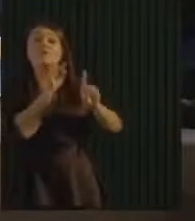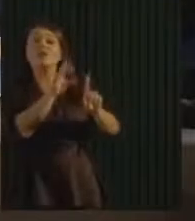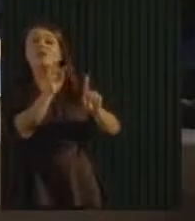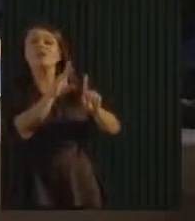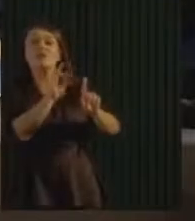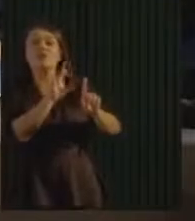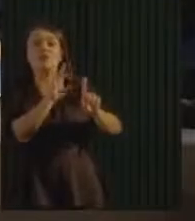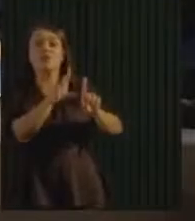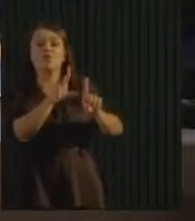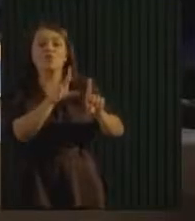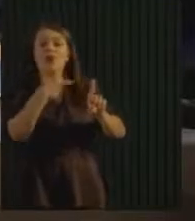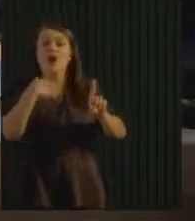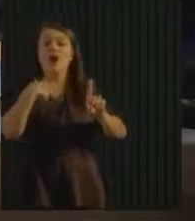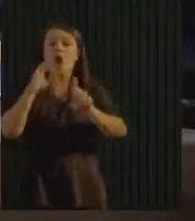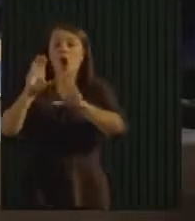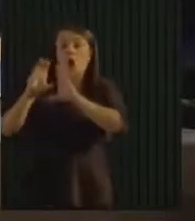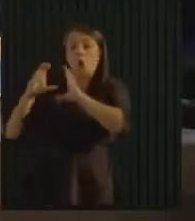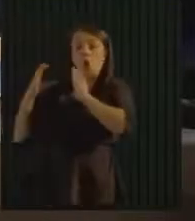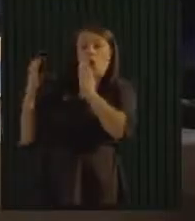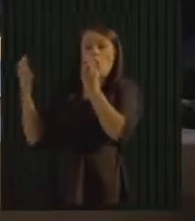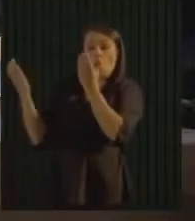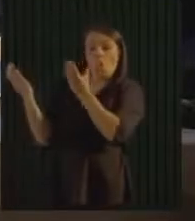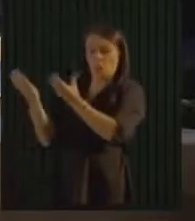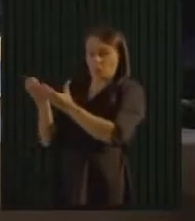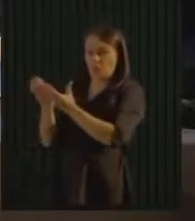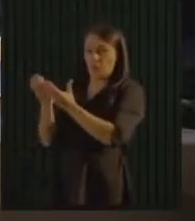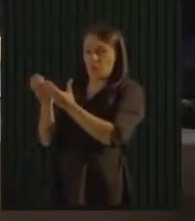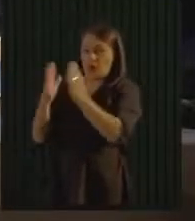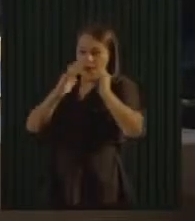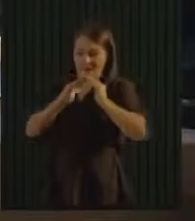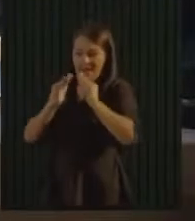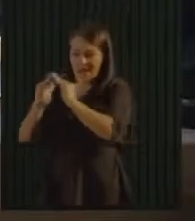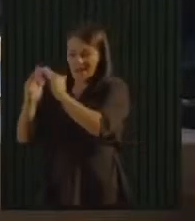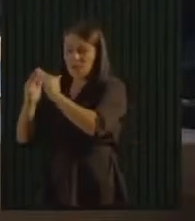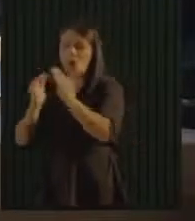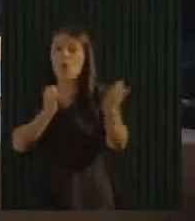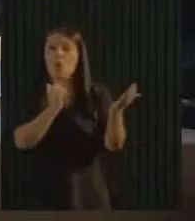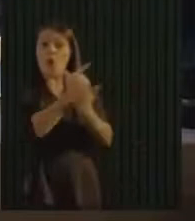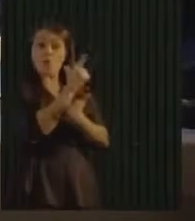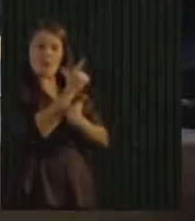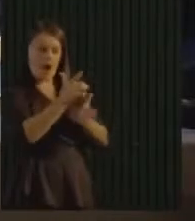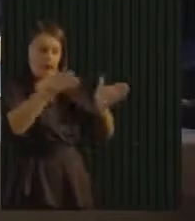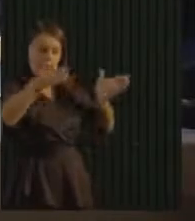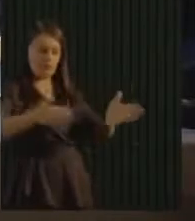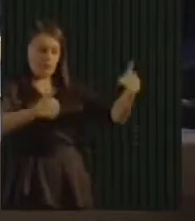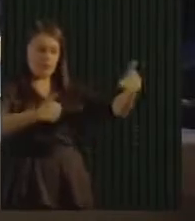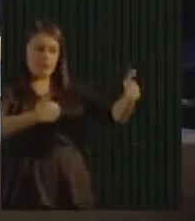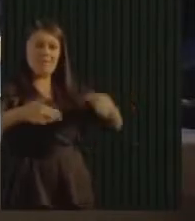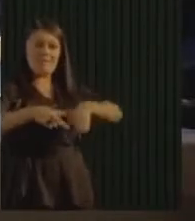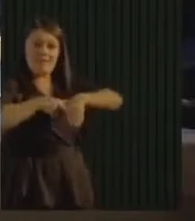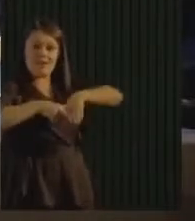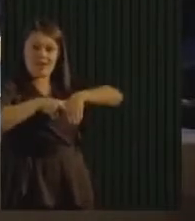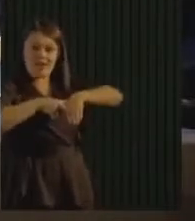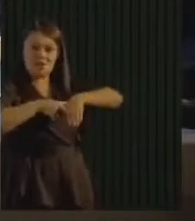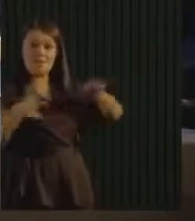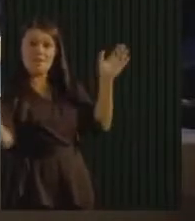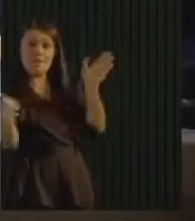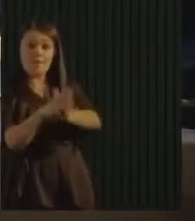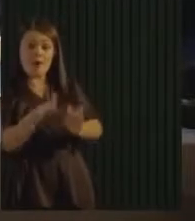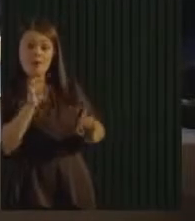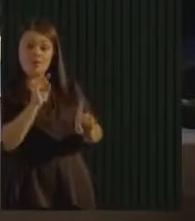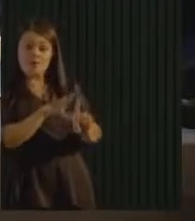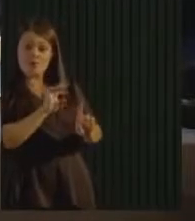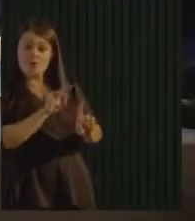Então, os condomínios compraram esses contentores verdes. E já estamos atendendo hoje